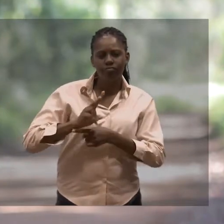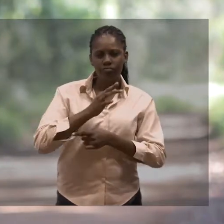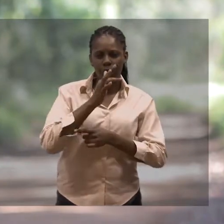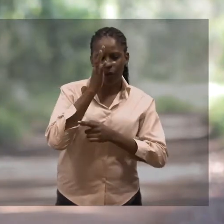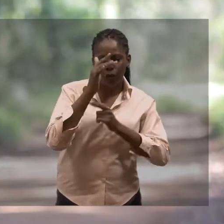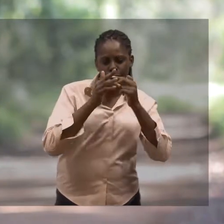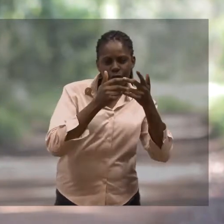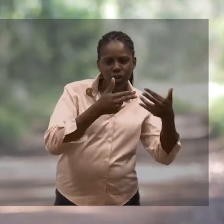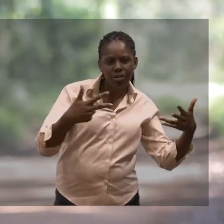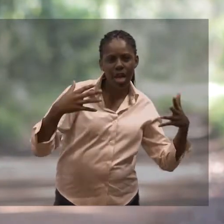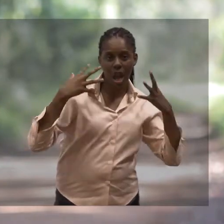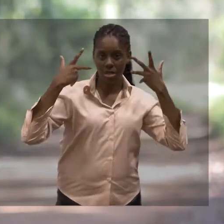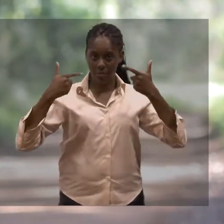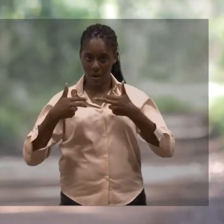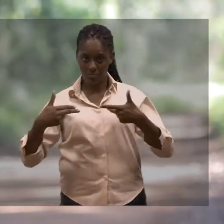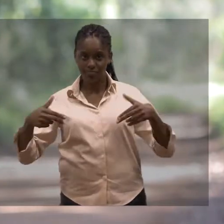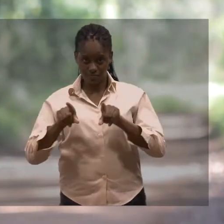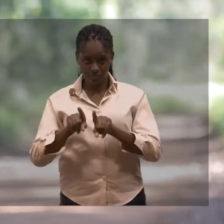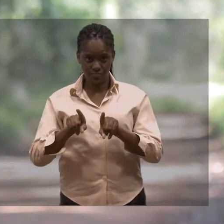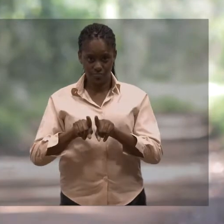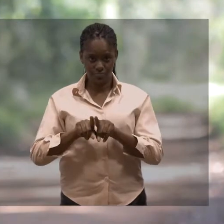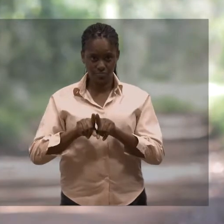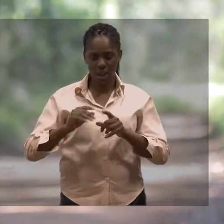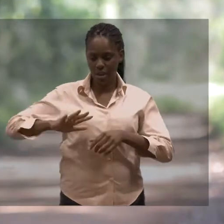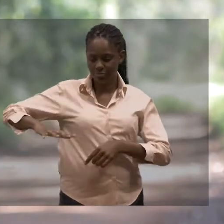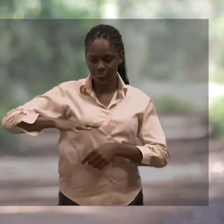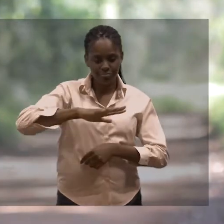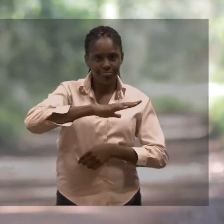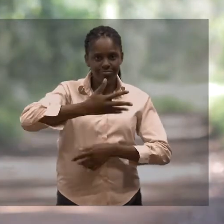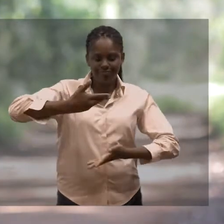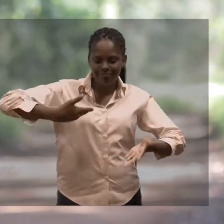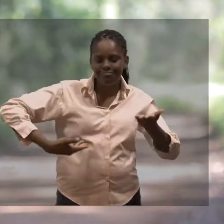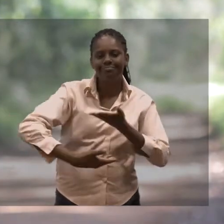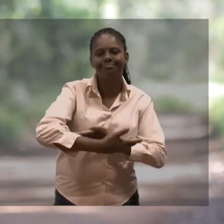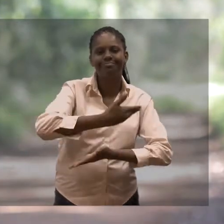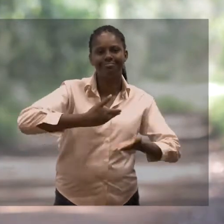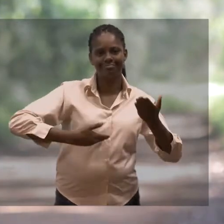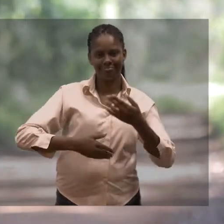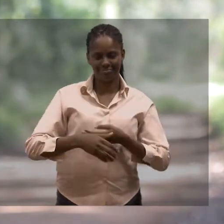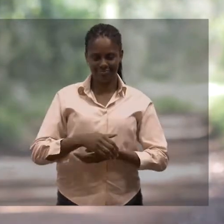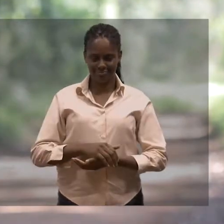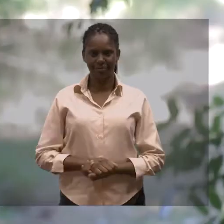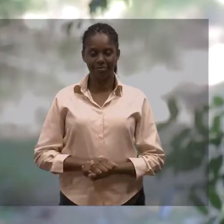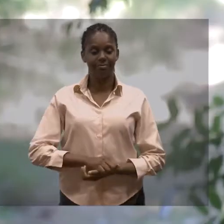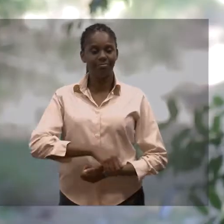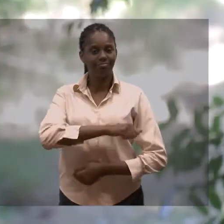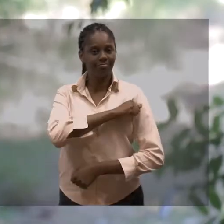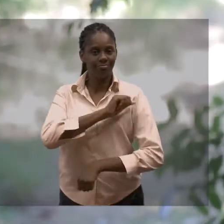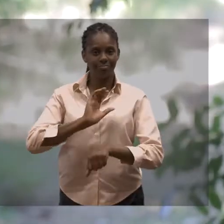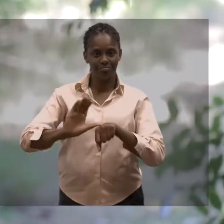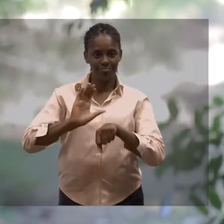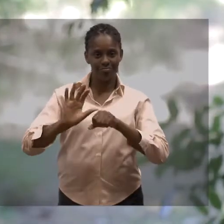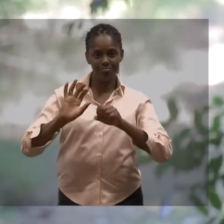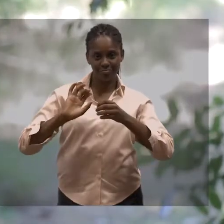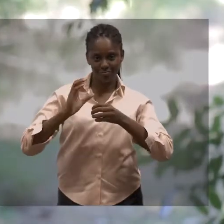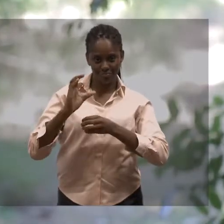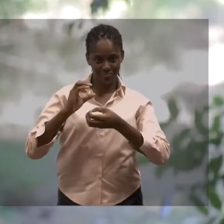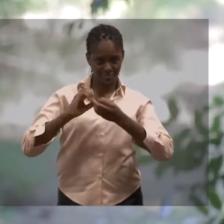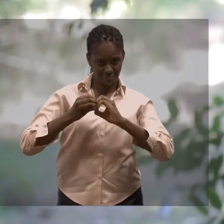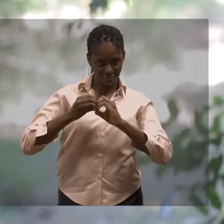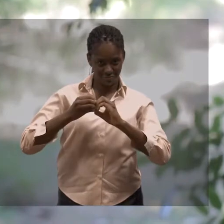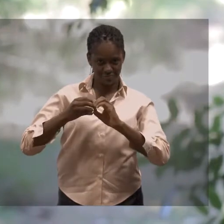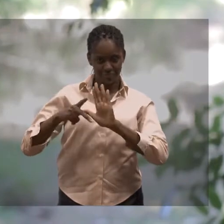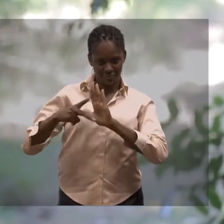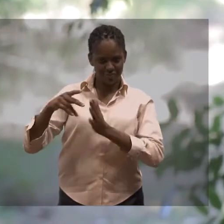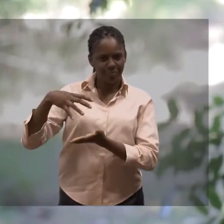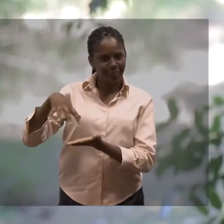conteúdos voltados para a conservação das espécies vegetais e animais e dos ecossistemas. O aluno de Ciências Biológicas do Campus